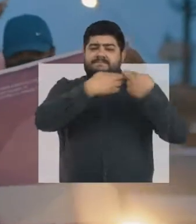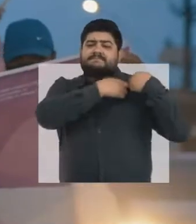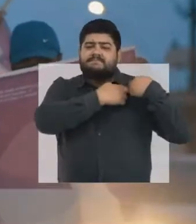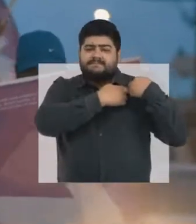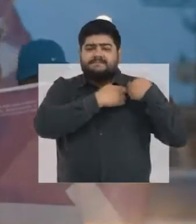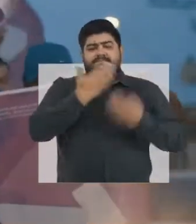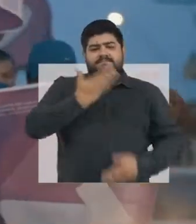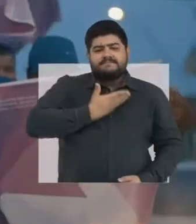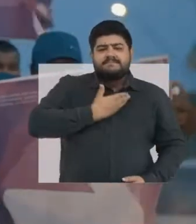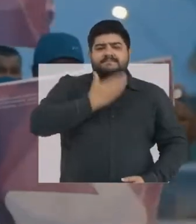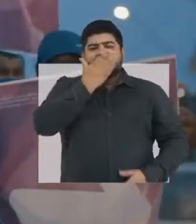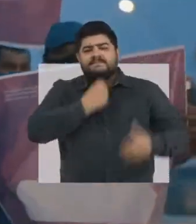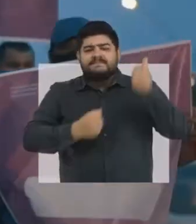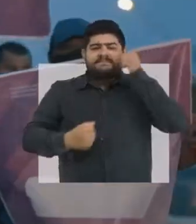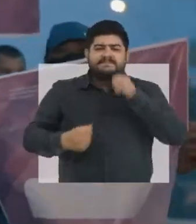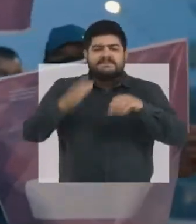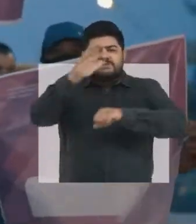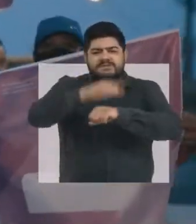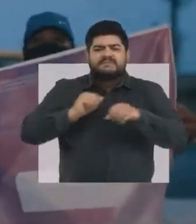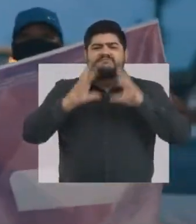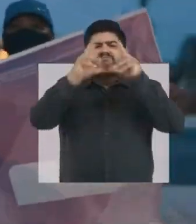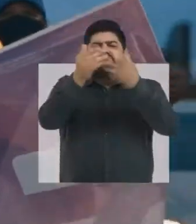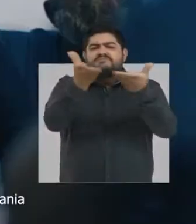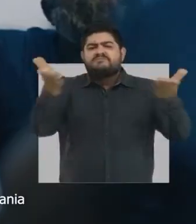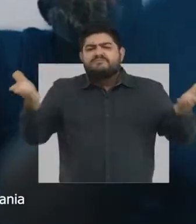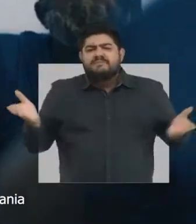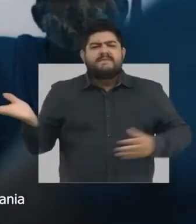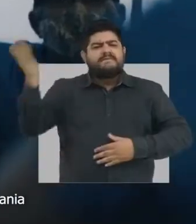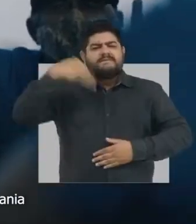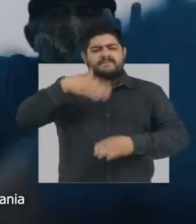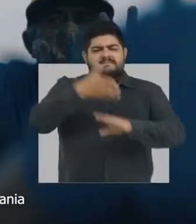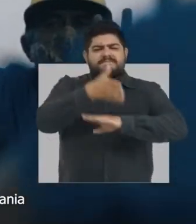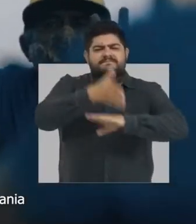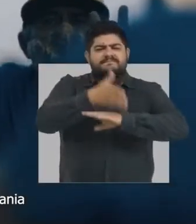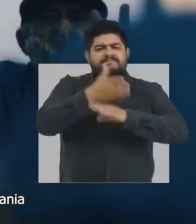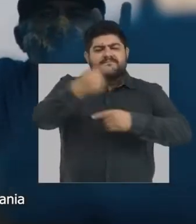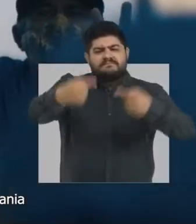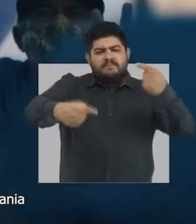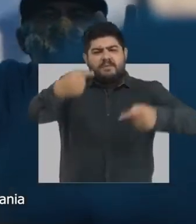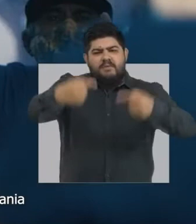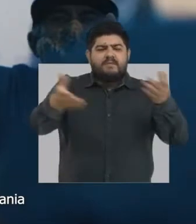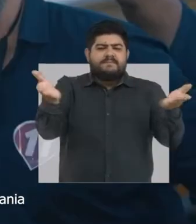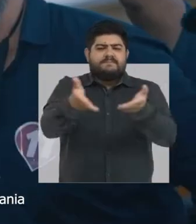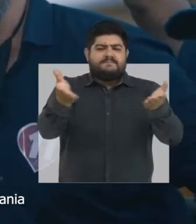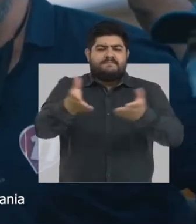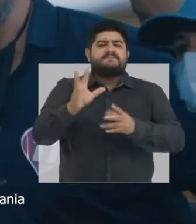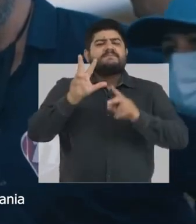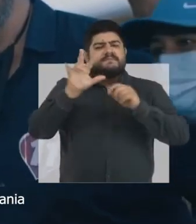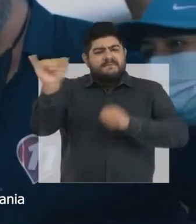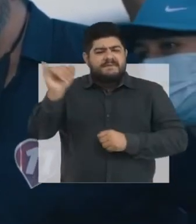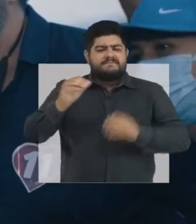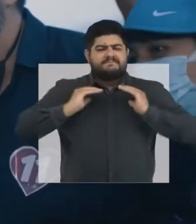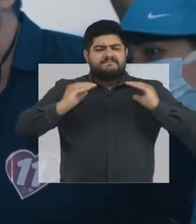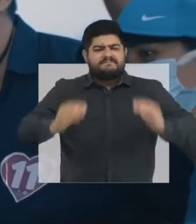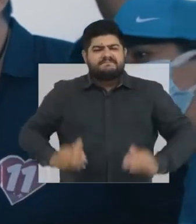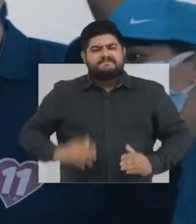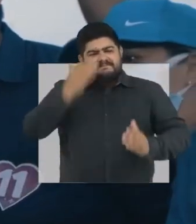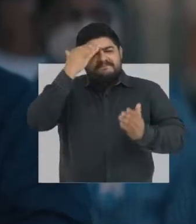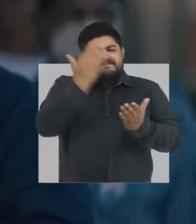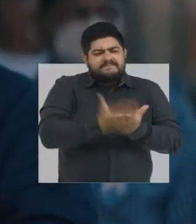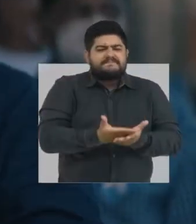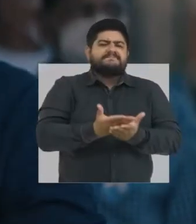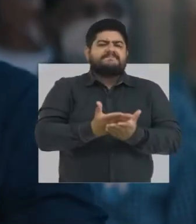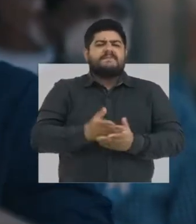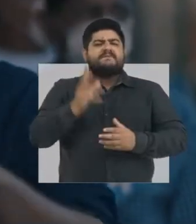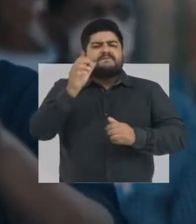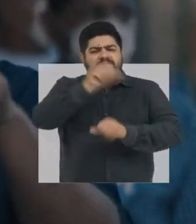Meus amigos, minhas amigas, eu convido a todos vocês. Vamos participar do processo eleitoral, vamos exercer a cidadania e transformar